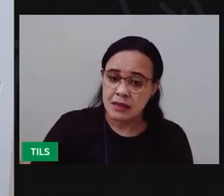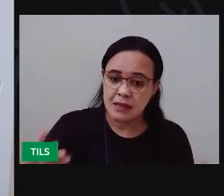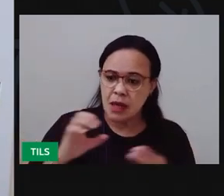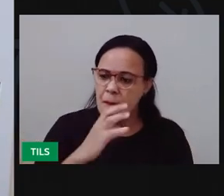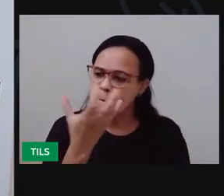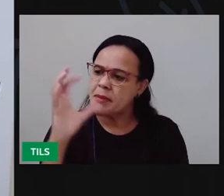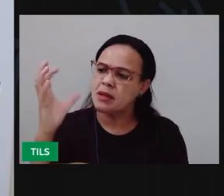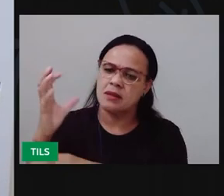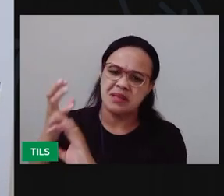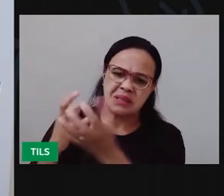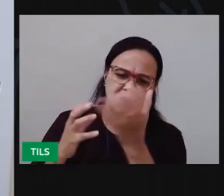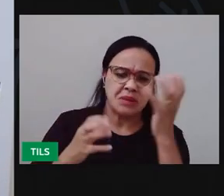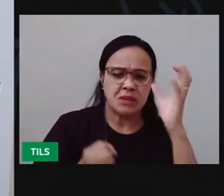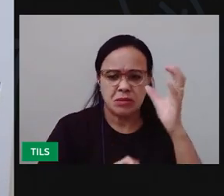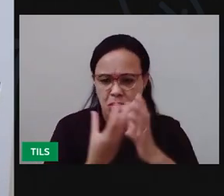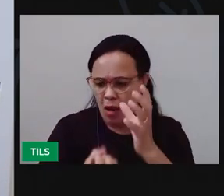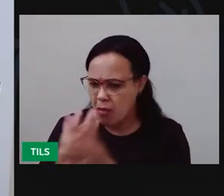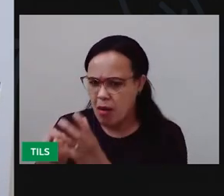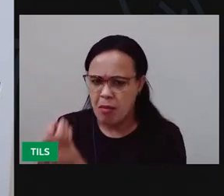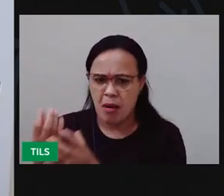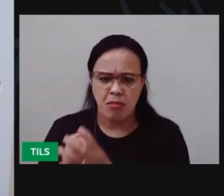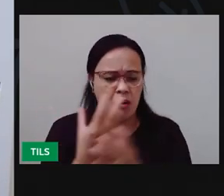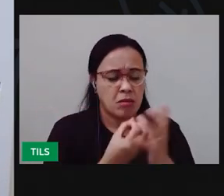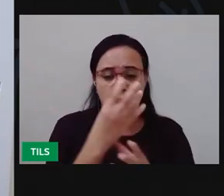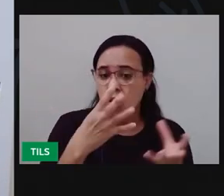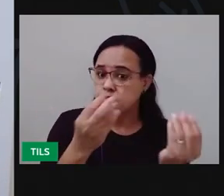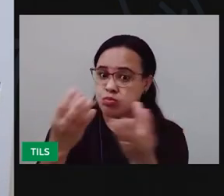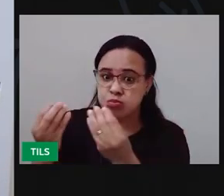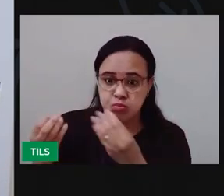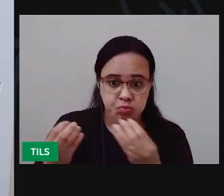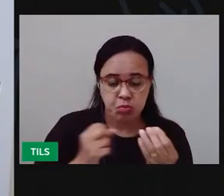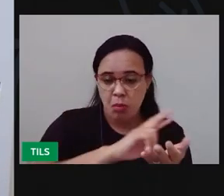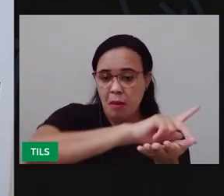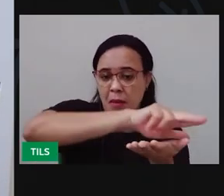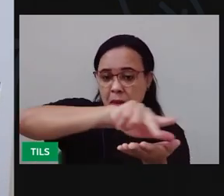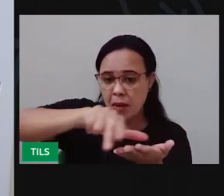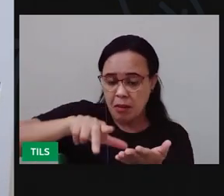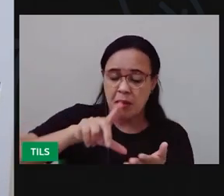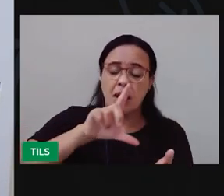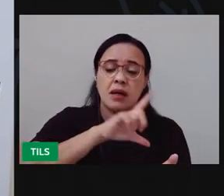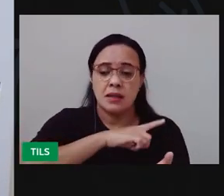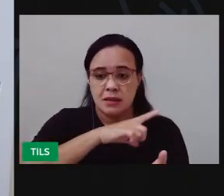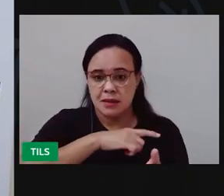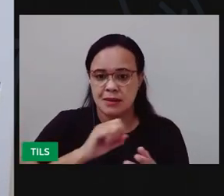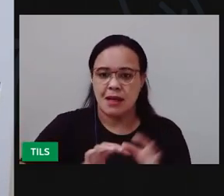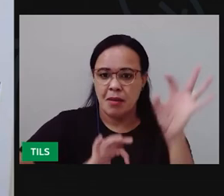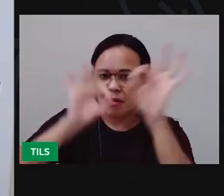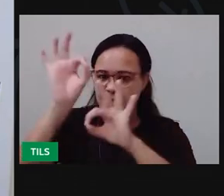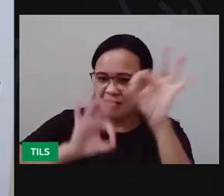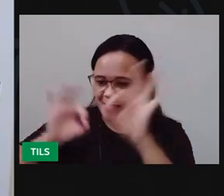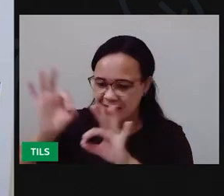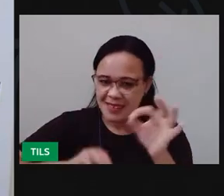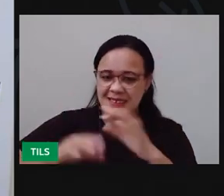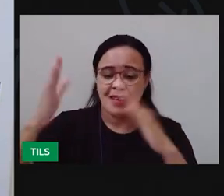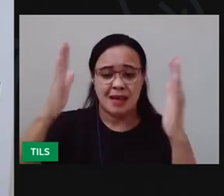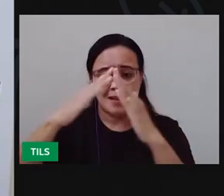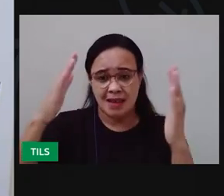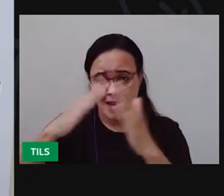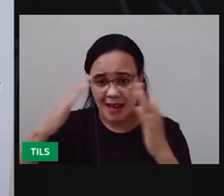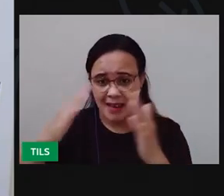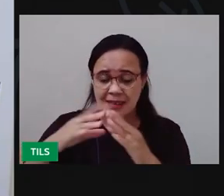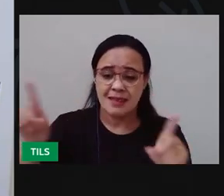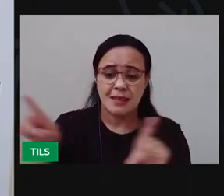medicinais plantas frutíferas e ornamentais vimos exemplos como